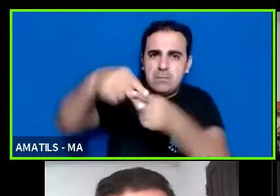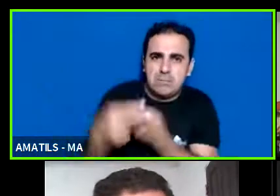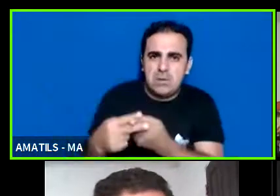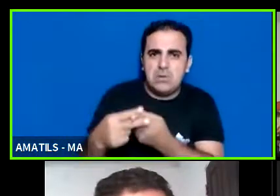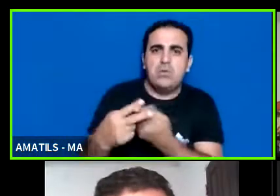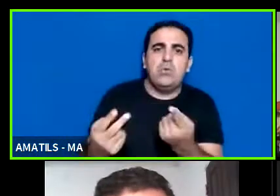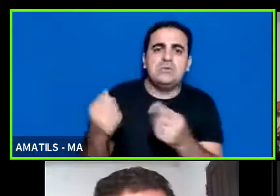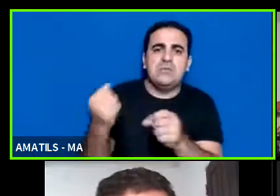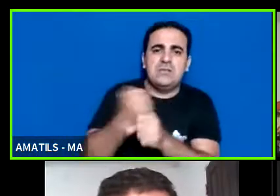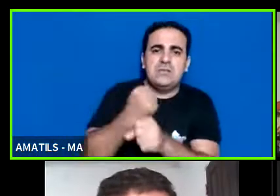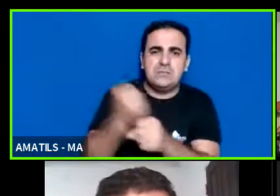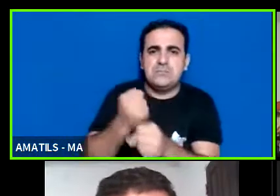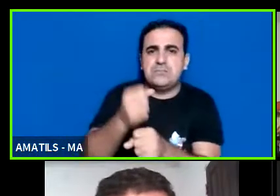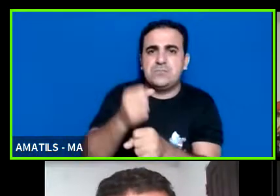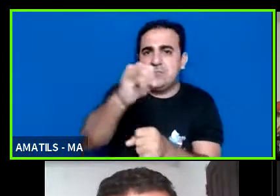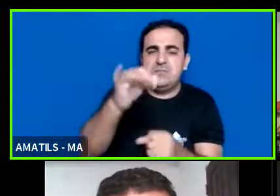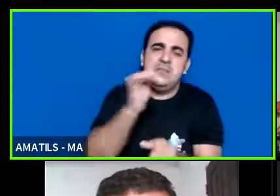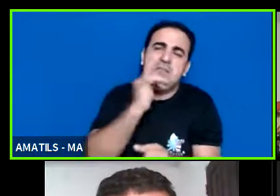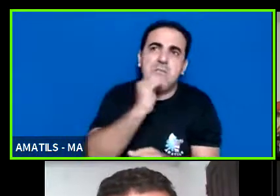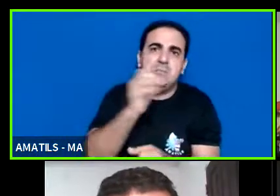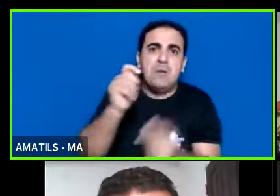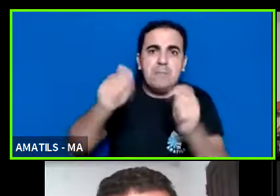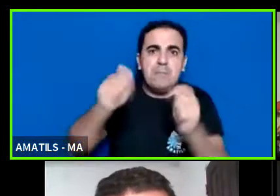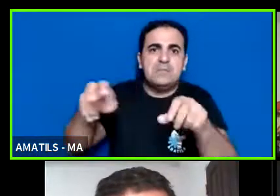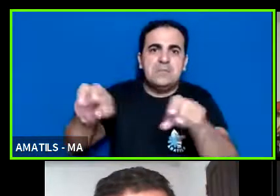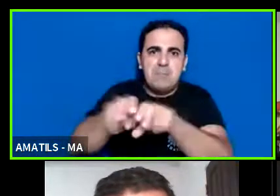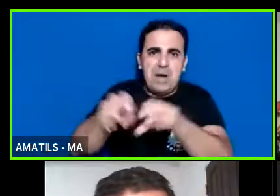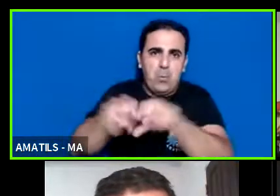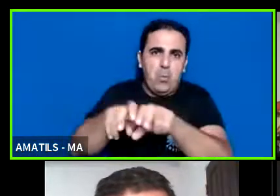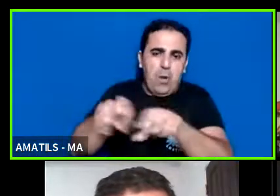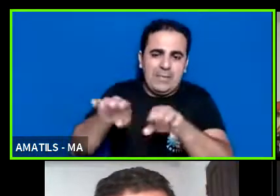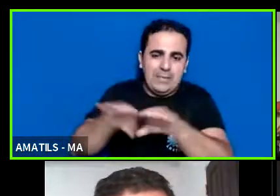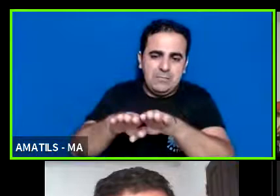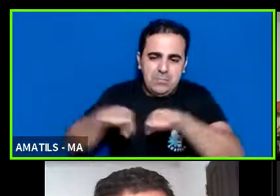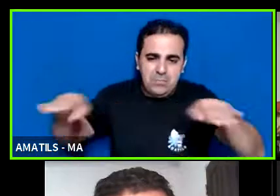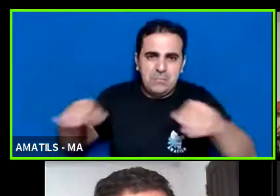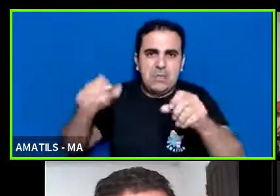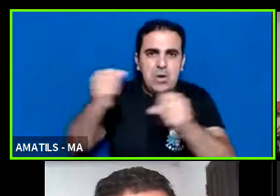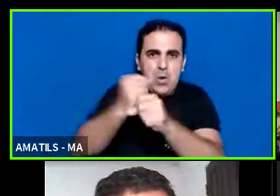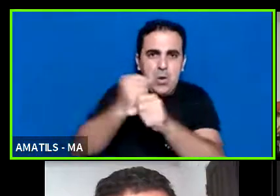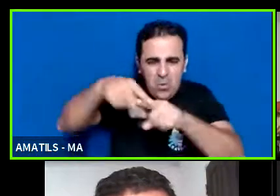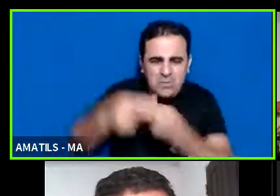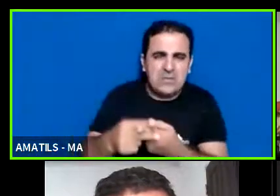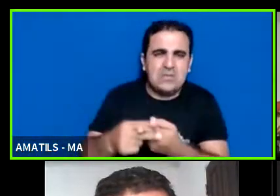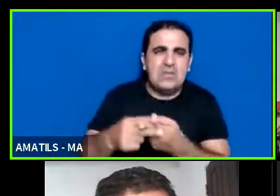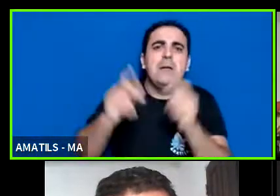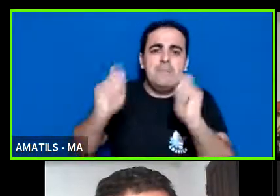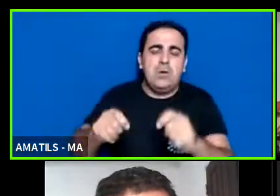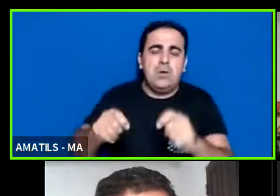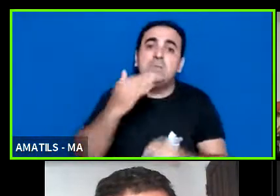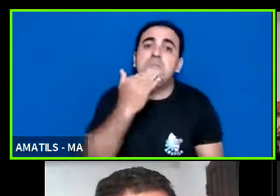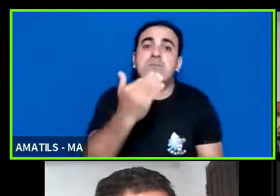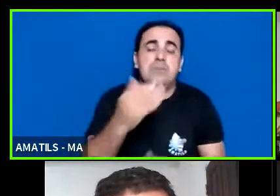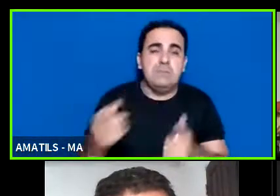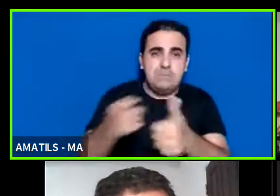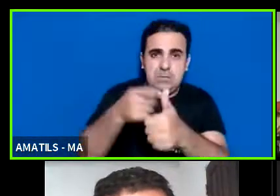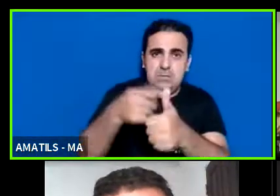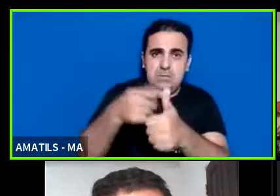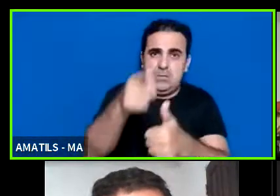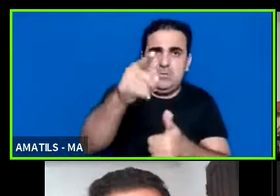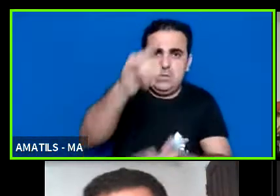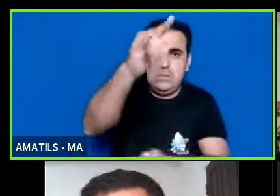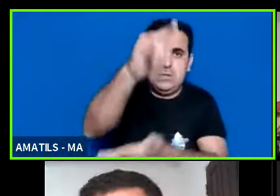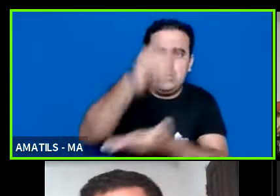quadras poliesportivas como também esporte para pessoas com deficiência como é que você solicita primeiro você tem que estar com a sua